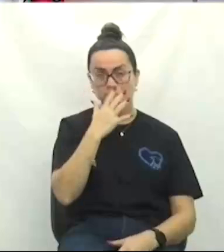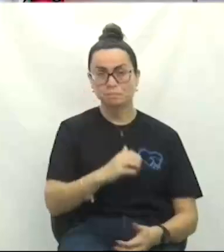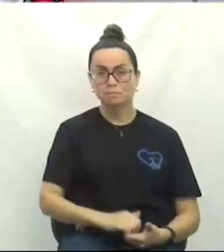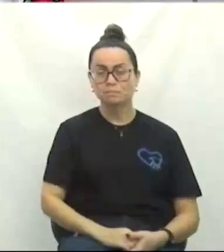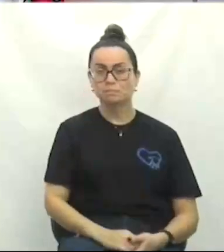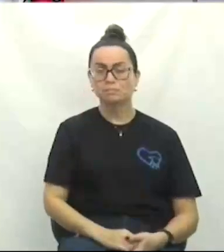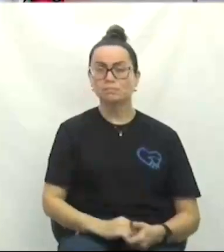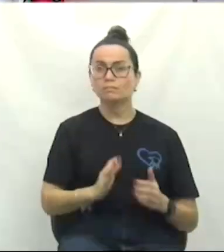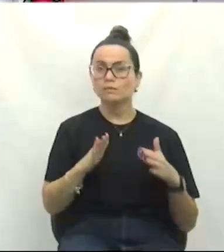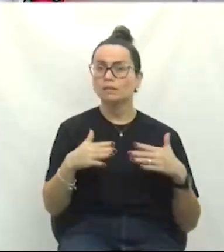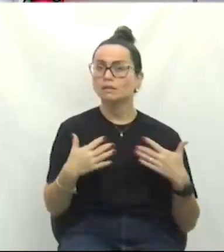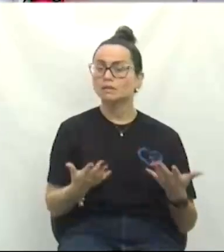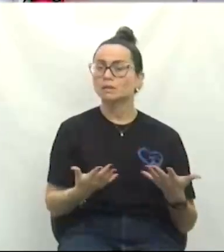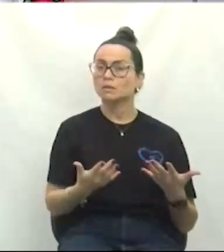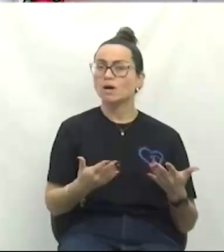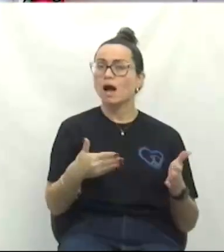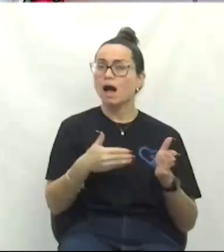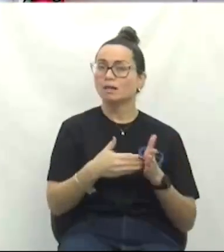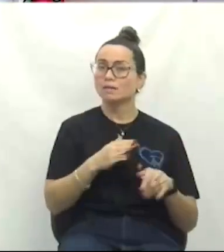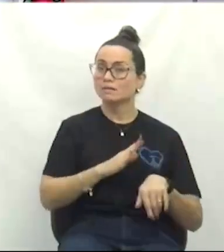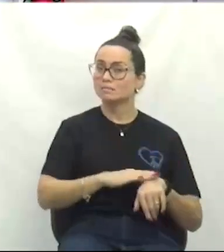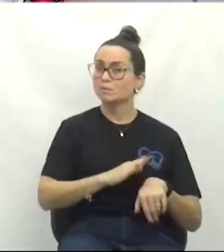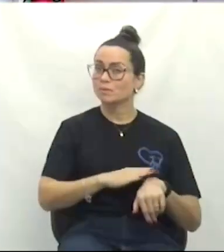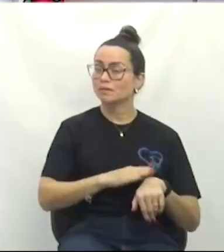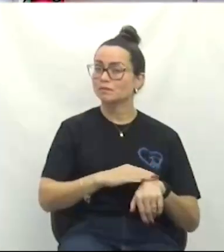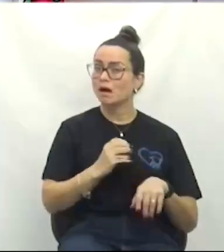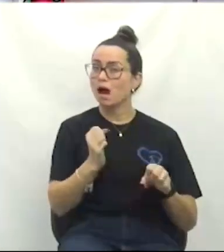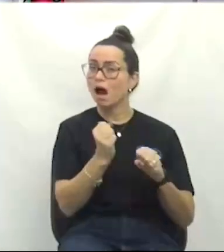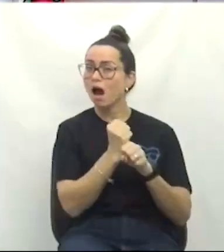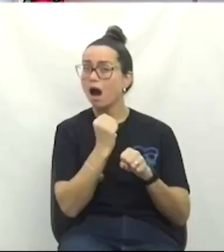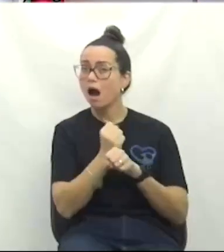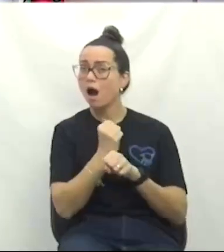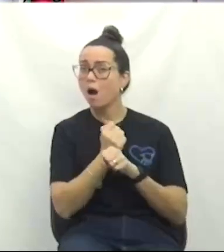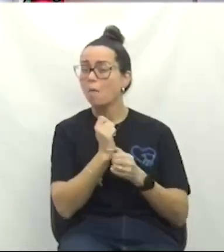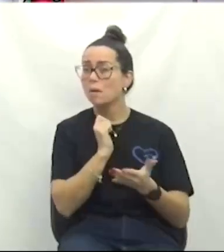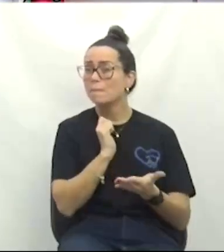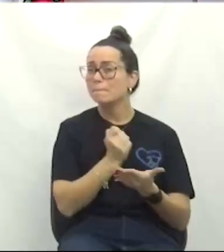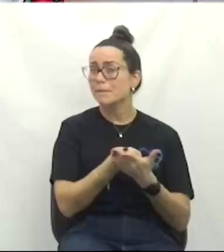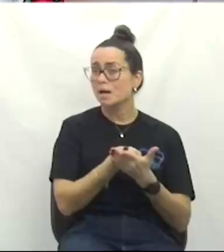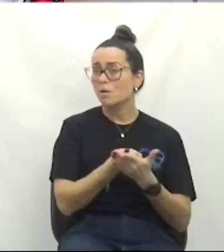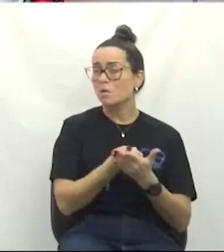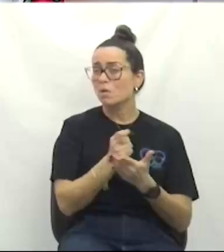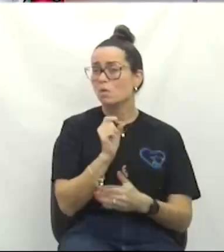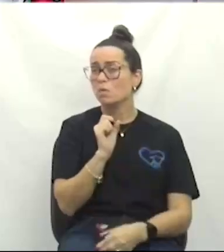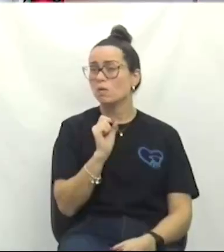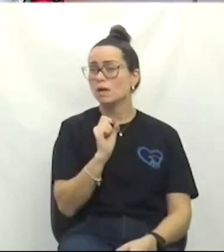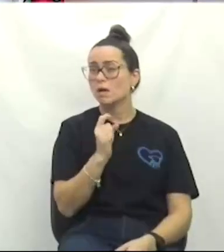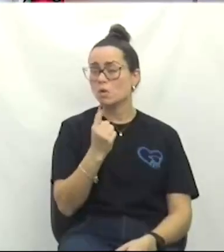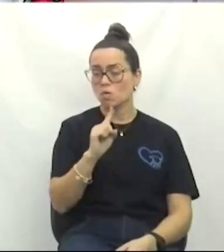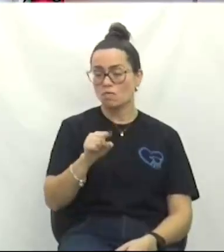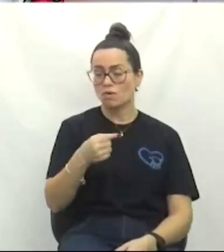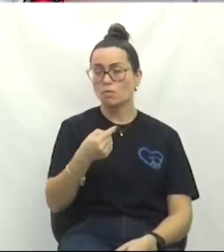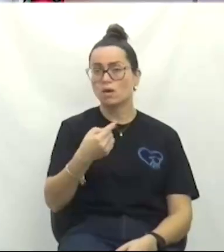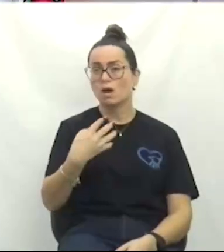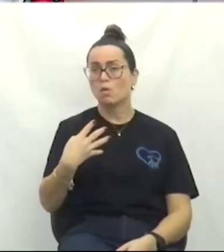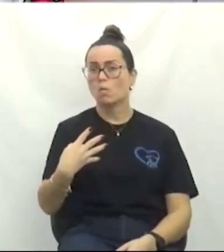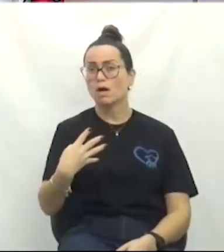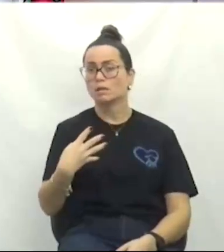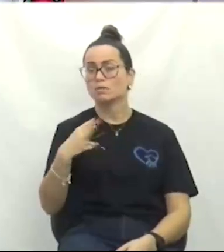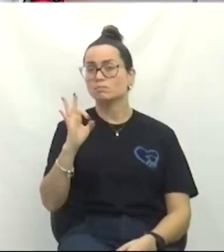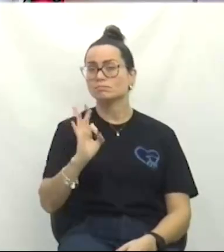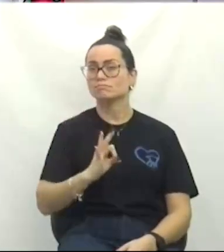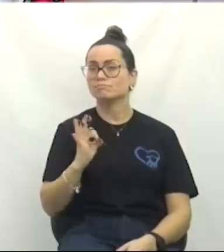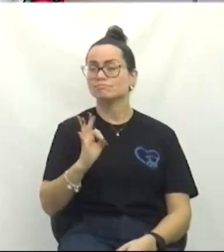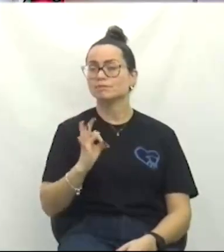Então, até o momento, essa obra pagou, efetivamente, 1,4%. A